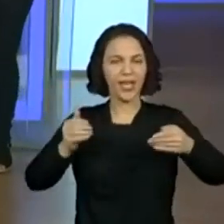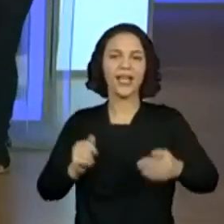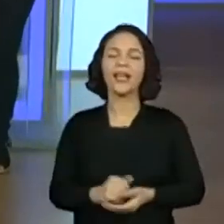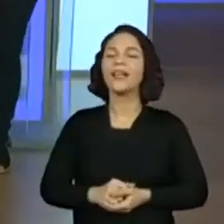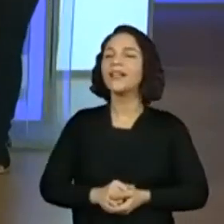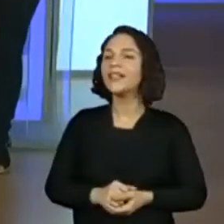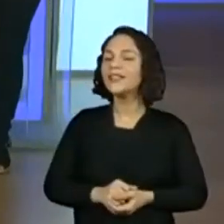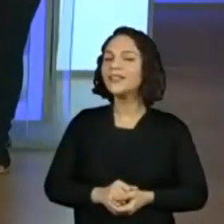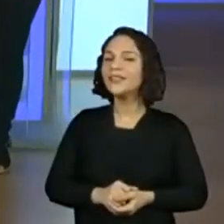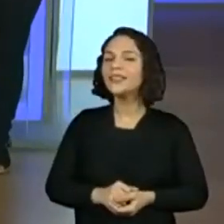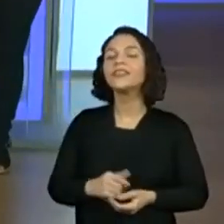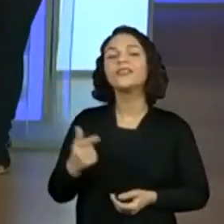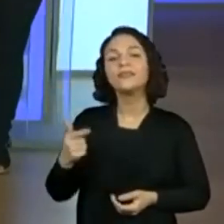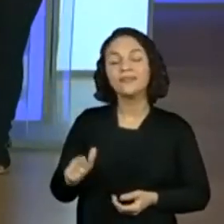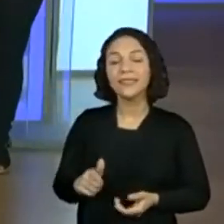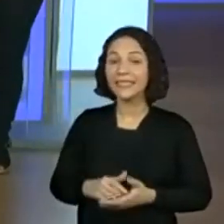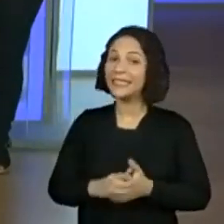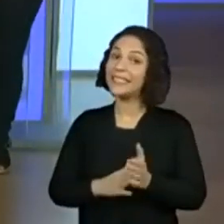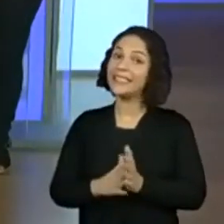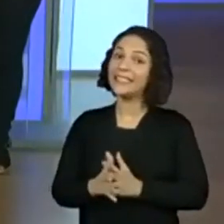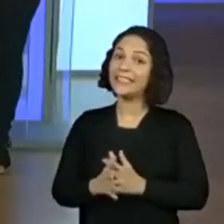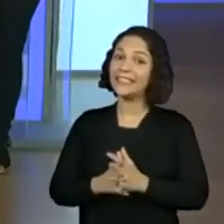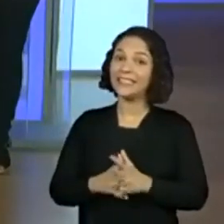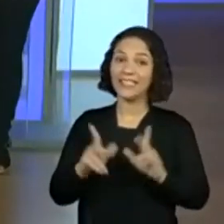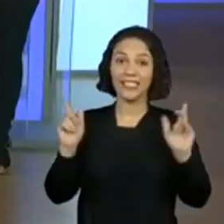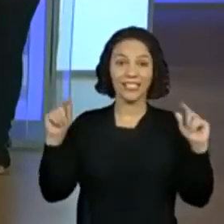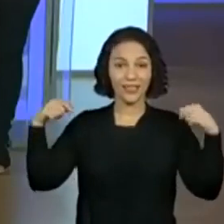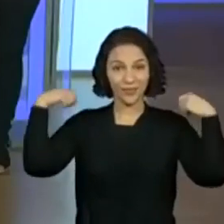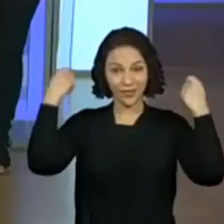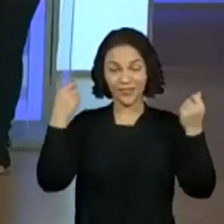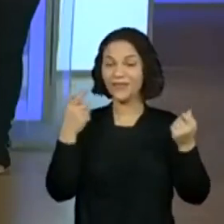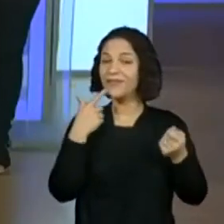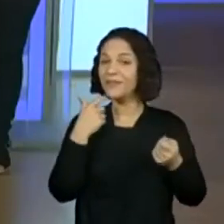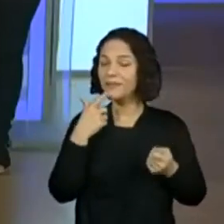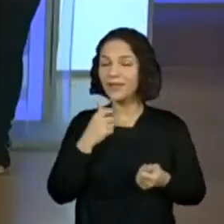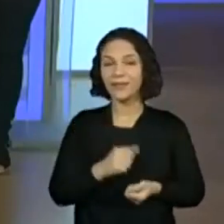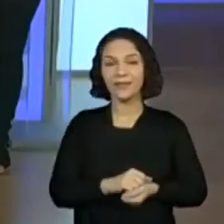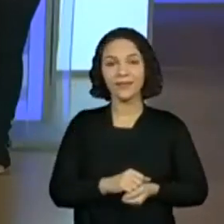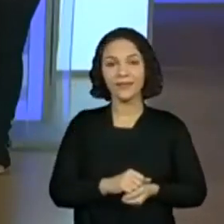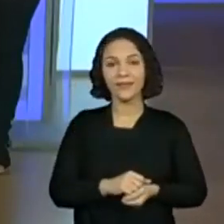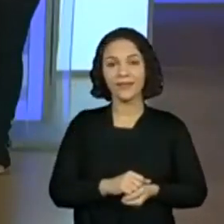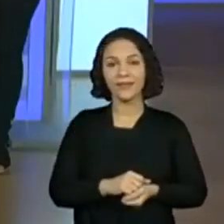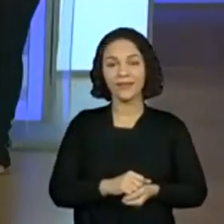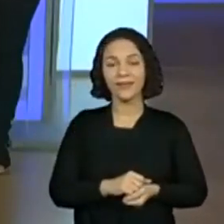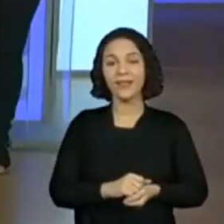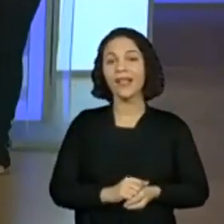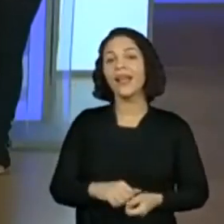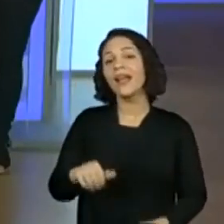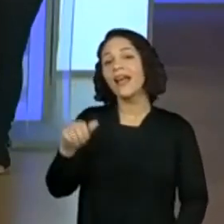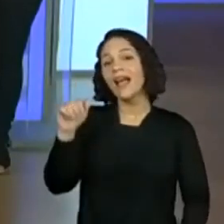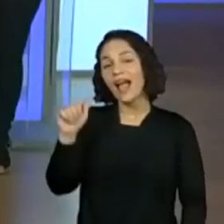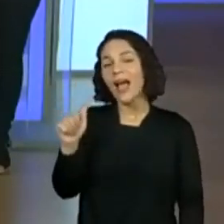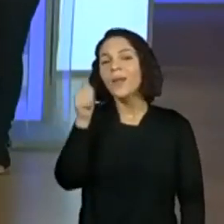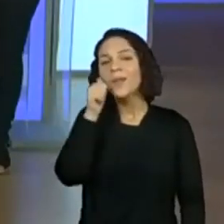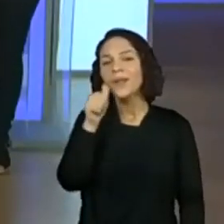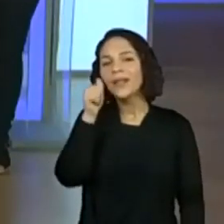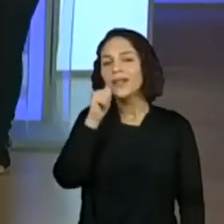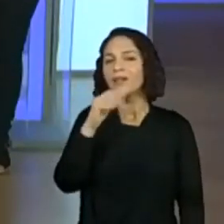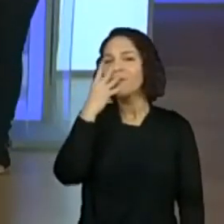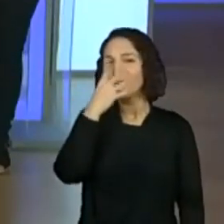apareceu outra vez. E agora, professora Chapeuzinho Vermelho. A Menina Bonita do Laço de Fita.